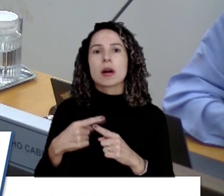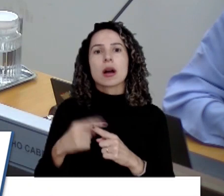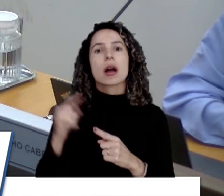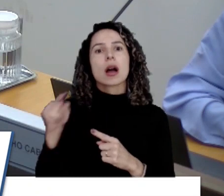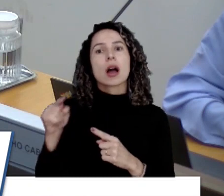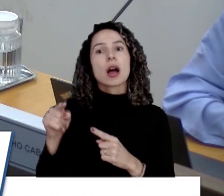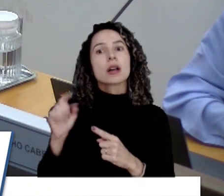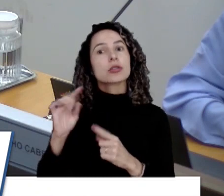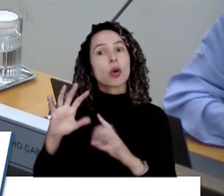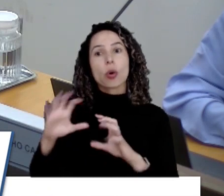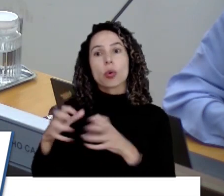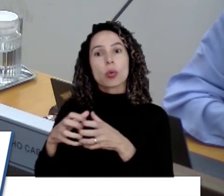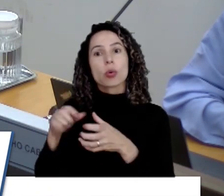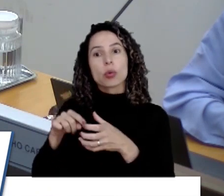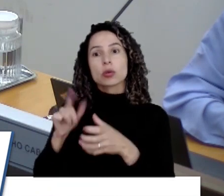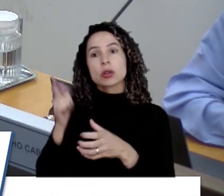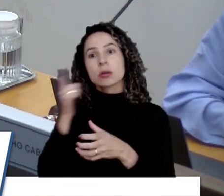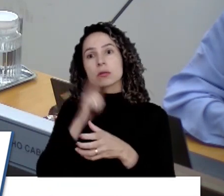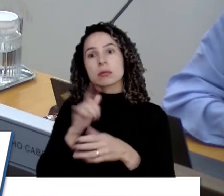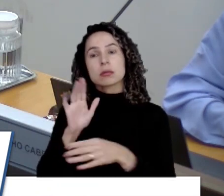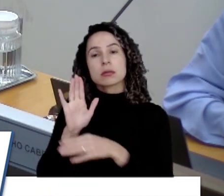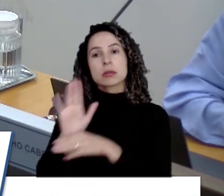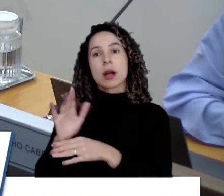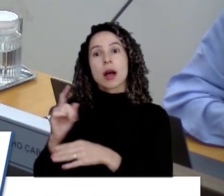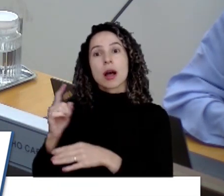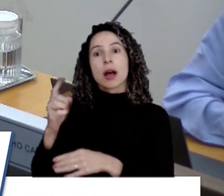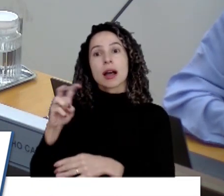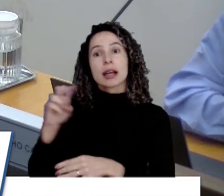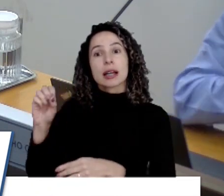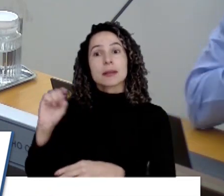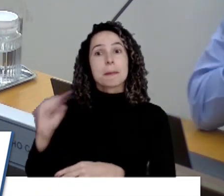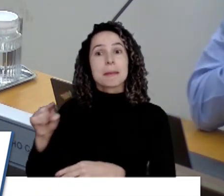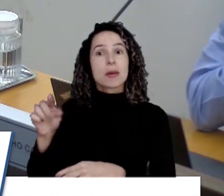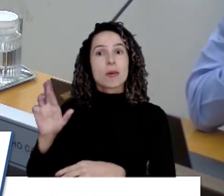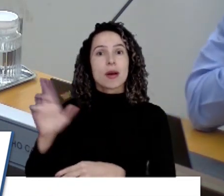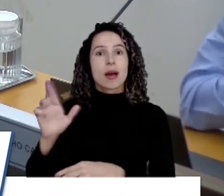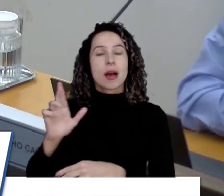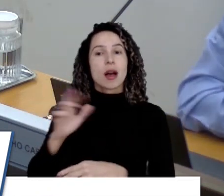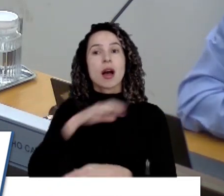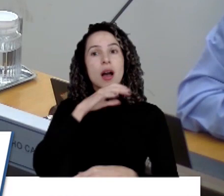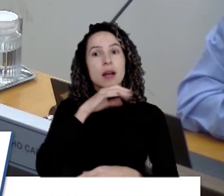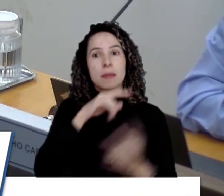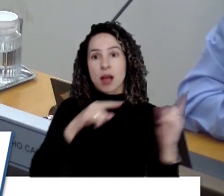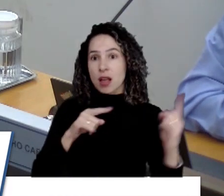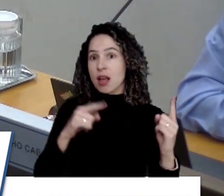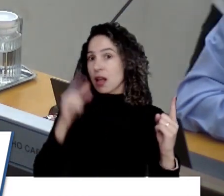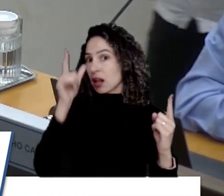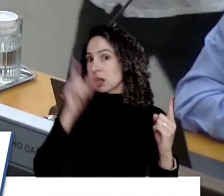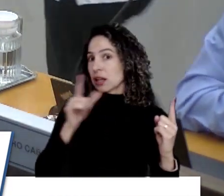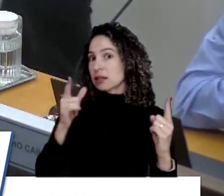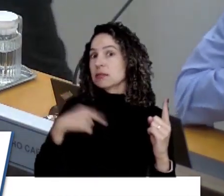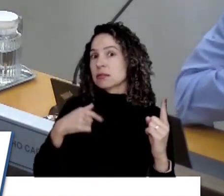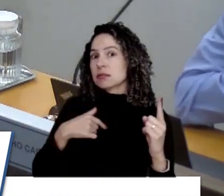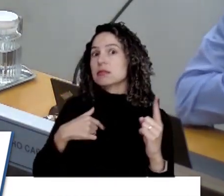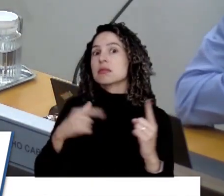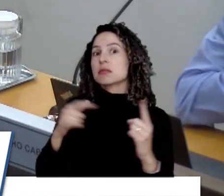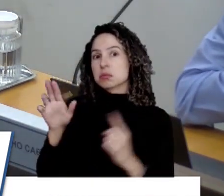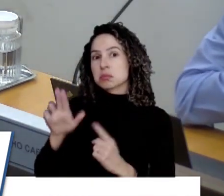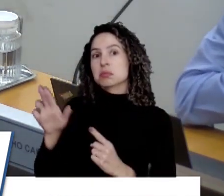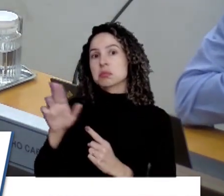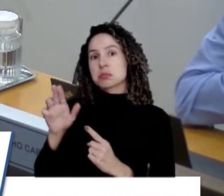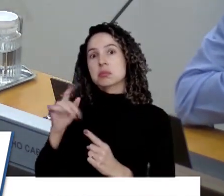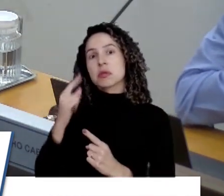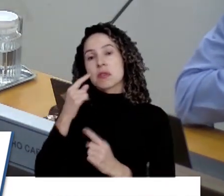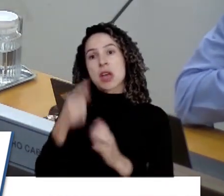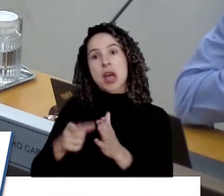Só a comissão já conseguiu quase meio milhão pra causa animal. A Lintze, por exemplo, a gente pode ver o